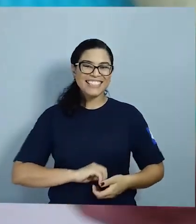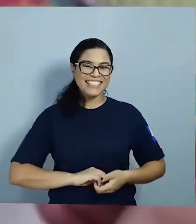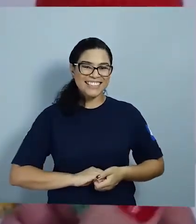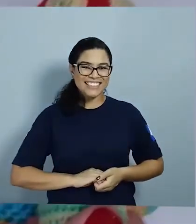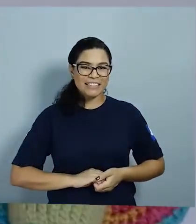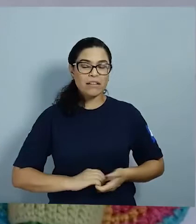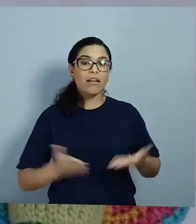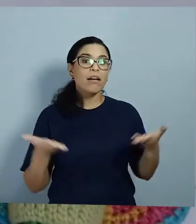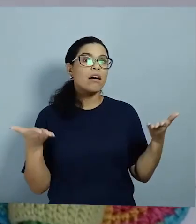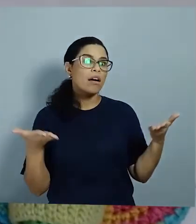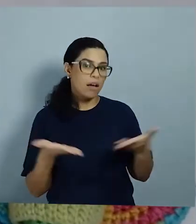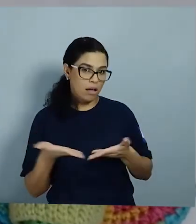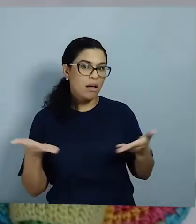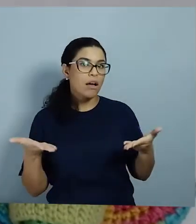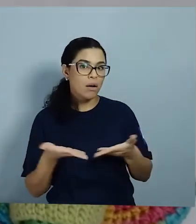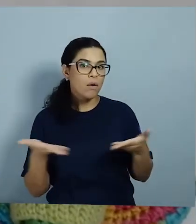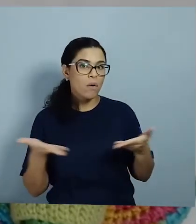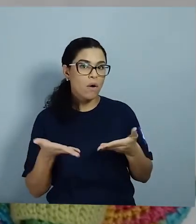Pronto!